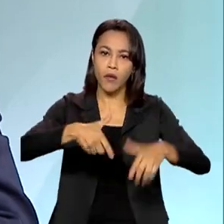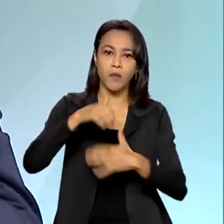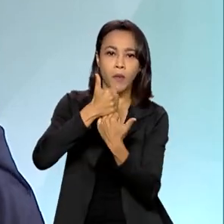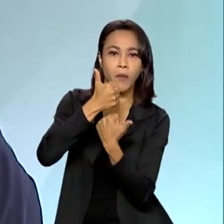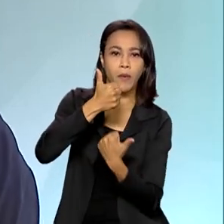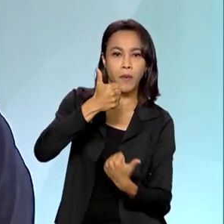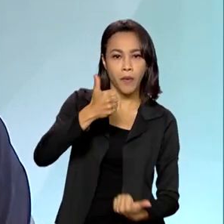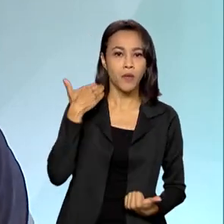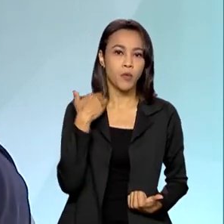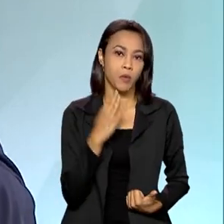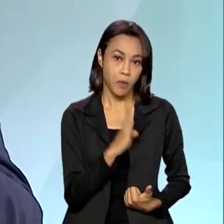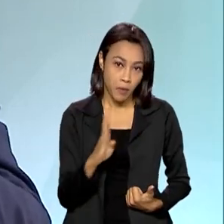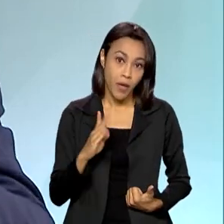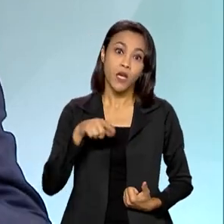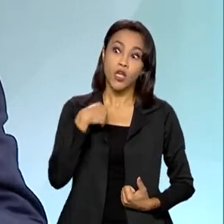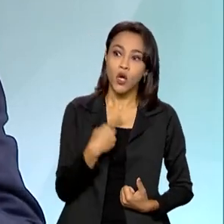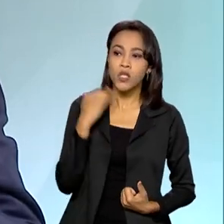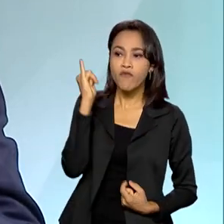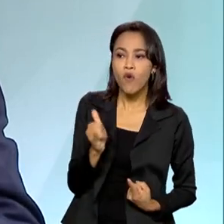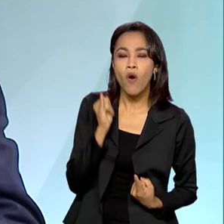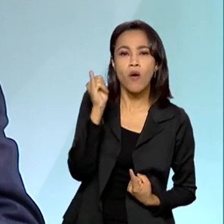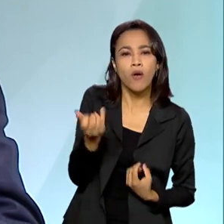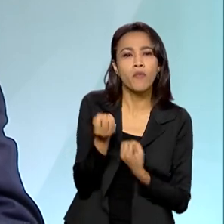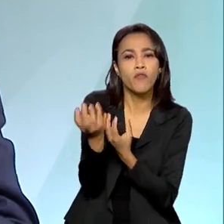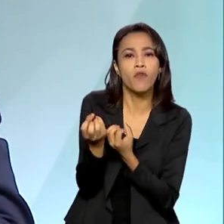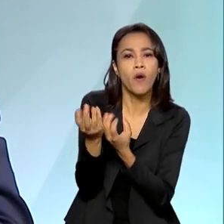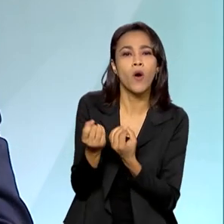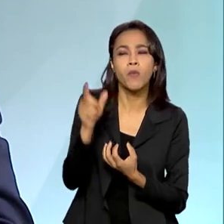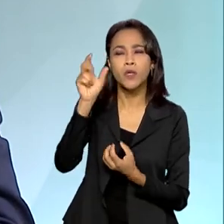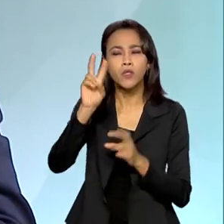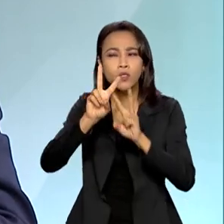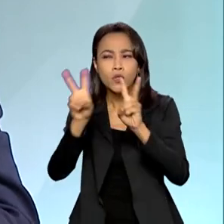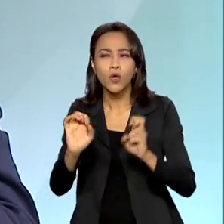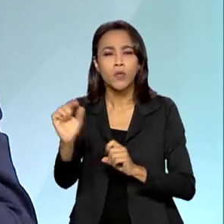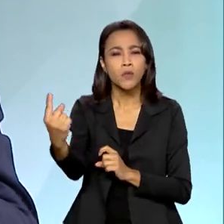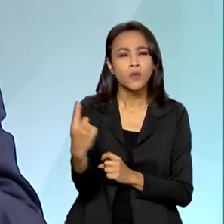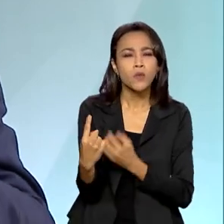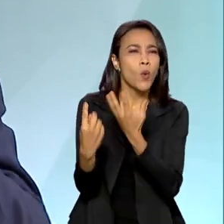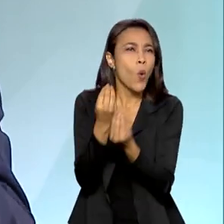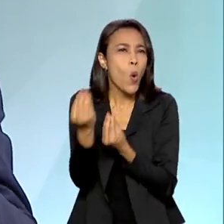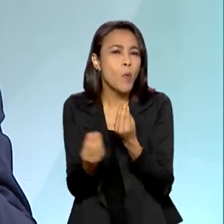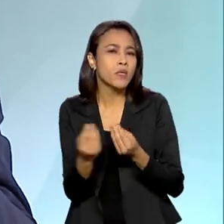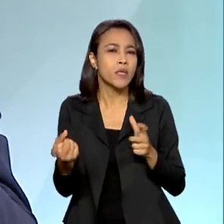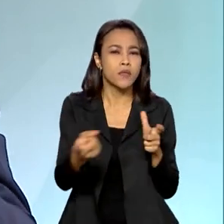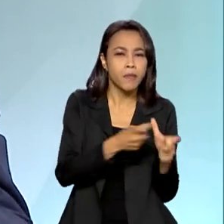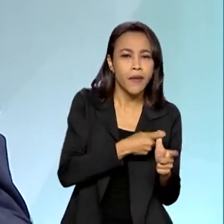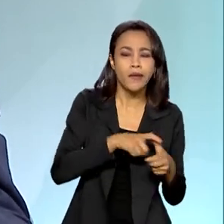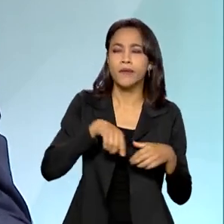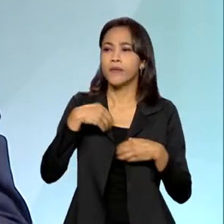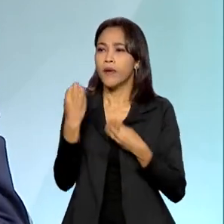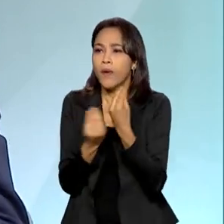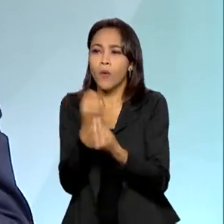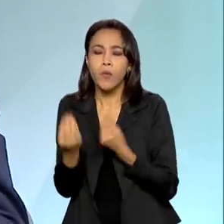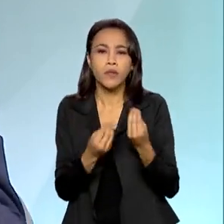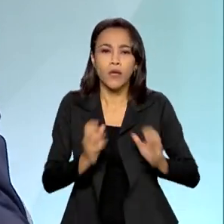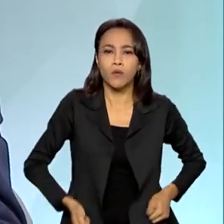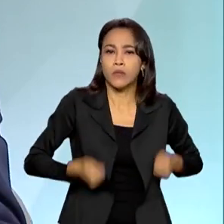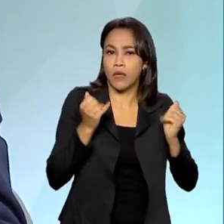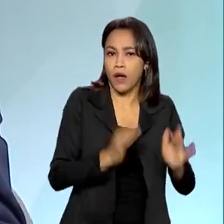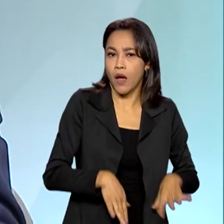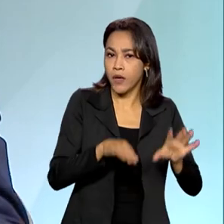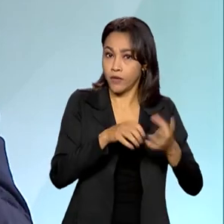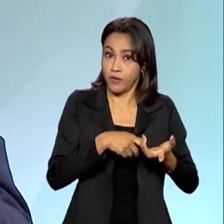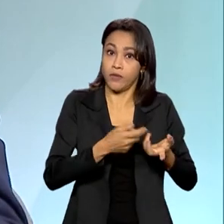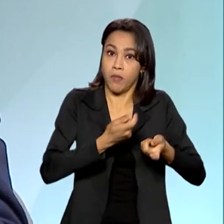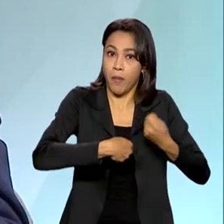acionistas em relação ao resultado, em relação à perspectiva de inadimplência, em relação à despesa administrativa, enfim. O Banco